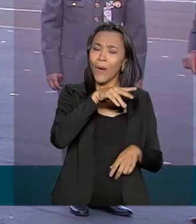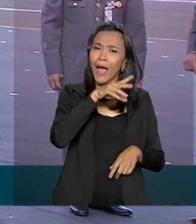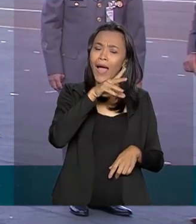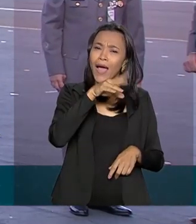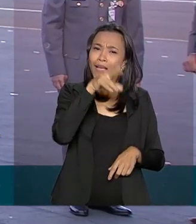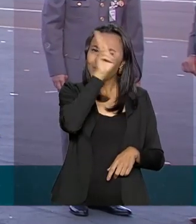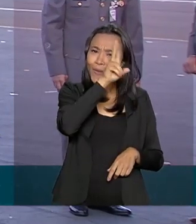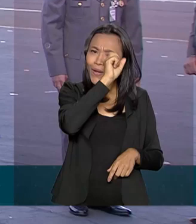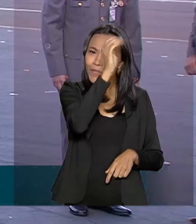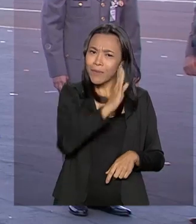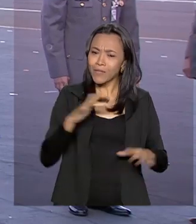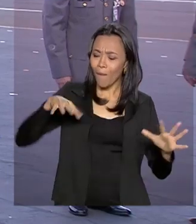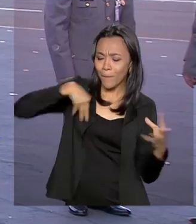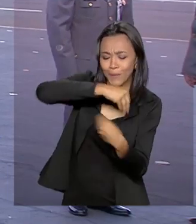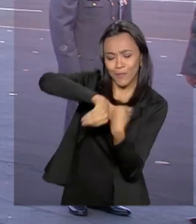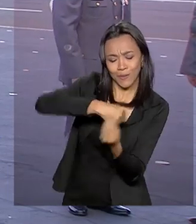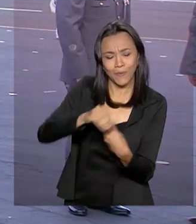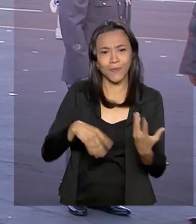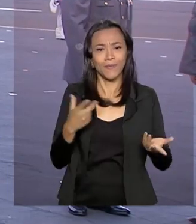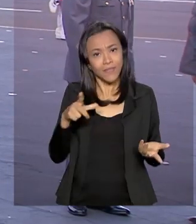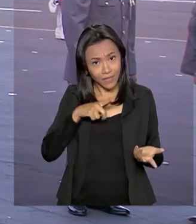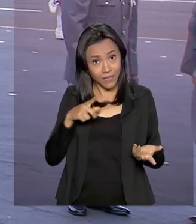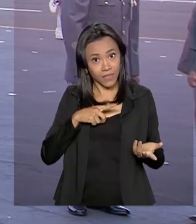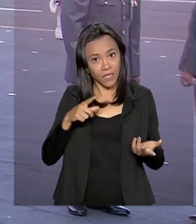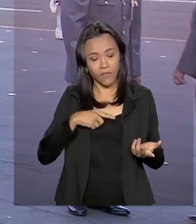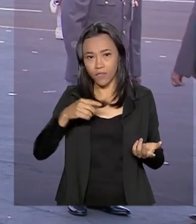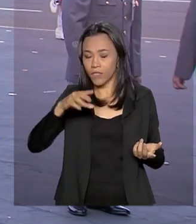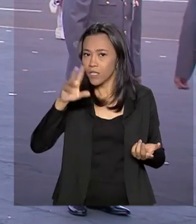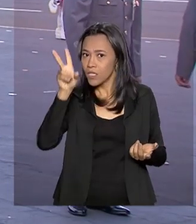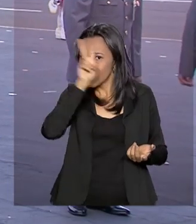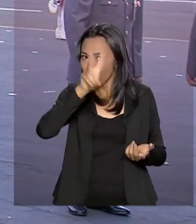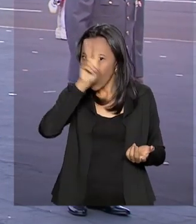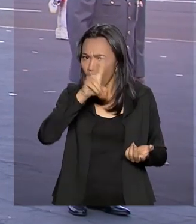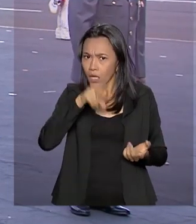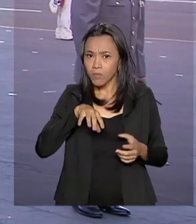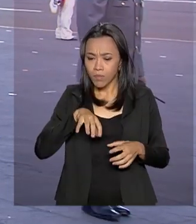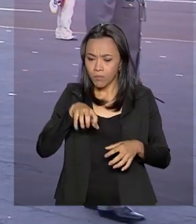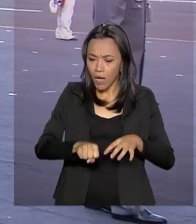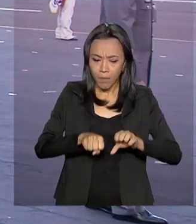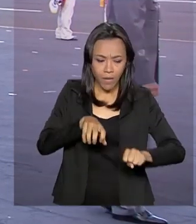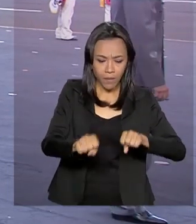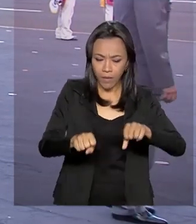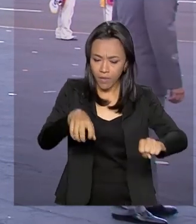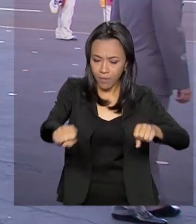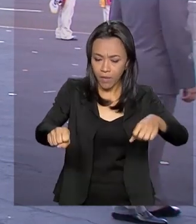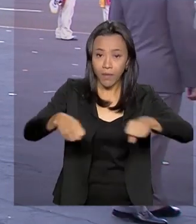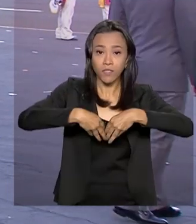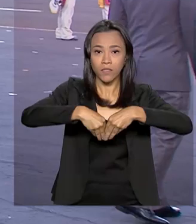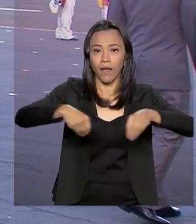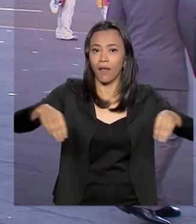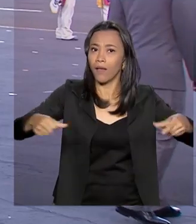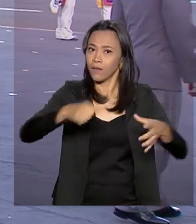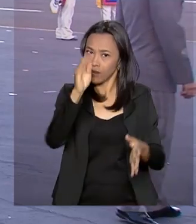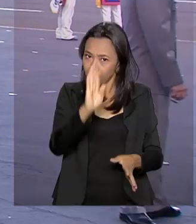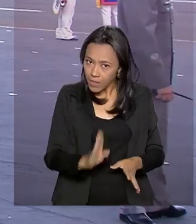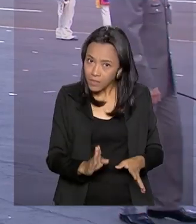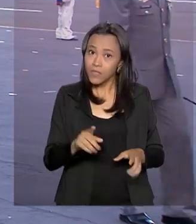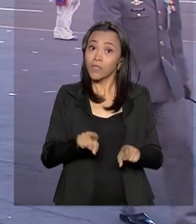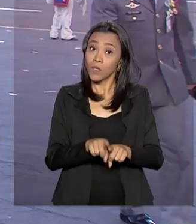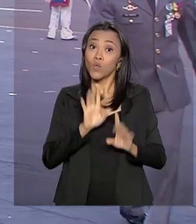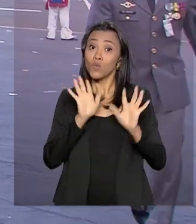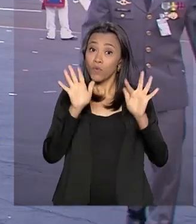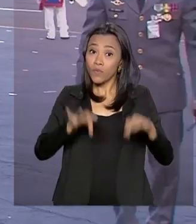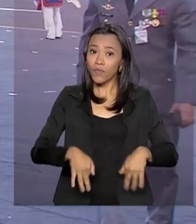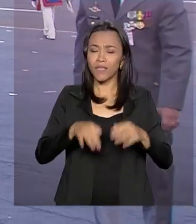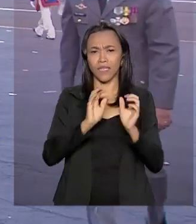A força militar esteve presente em vários momentos marcantes, como na demarcação das fronteiras do país, na independência do Brasil, no fim